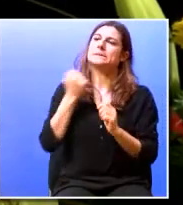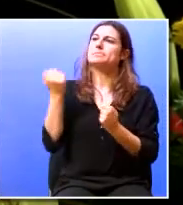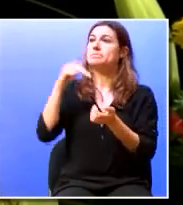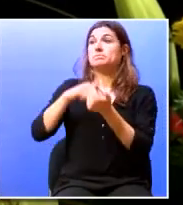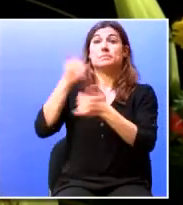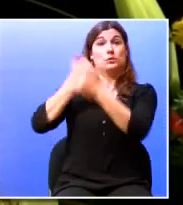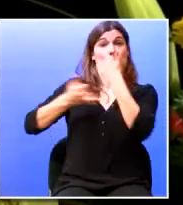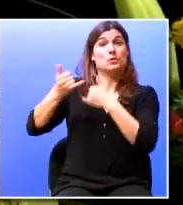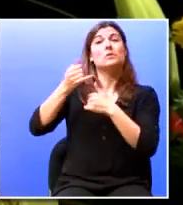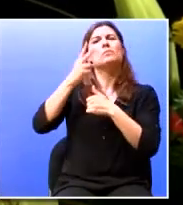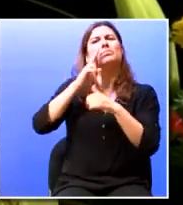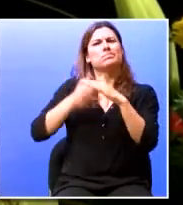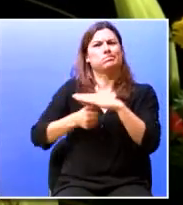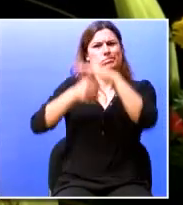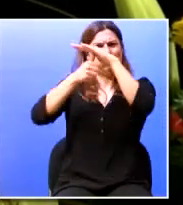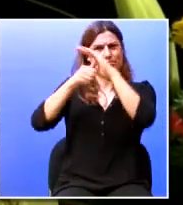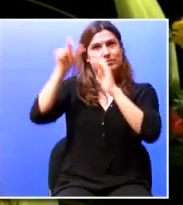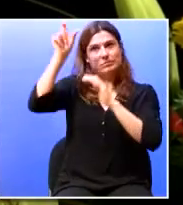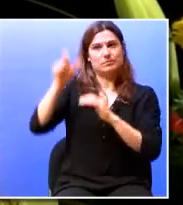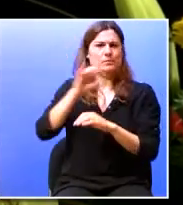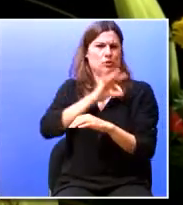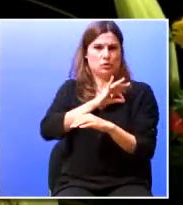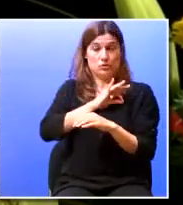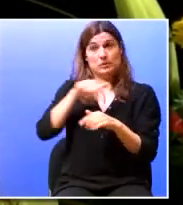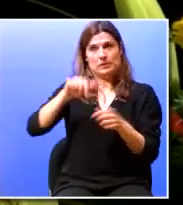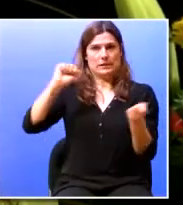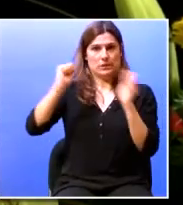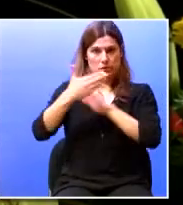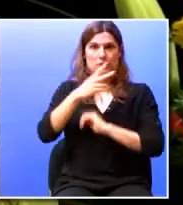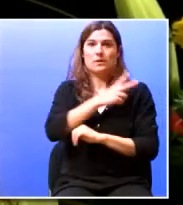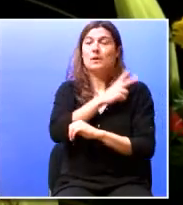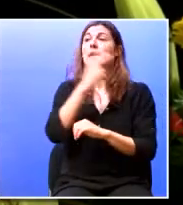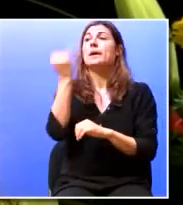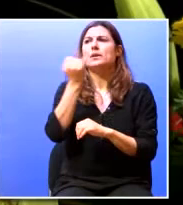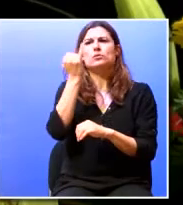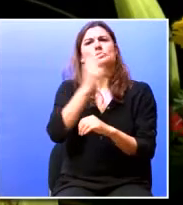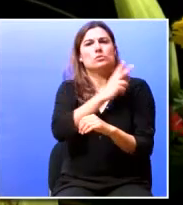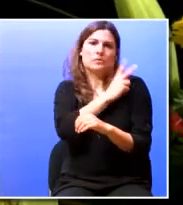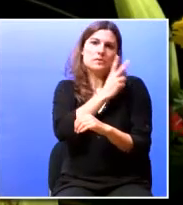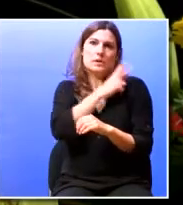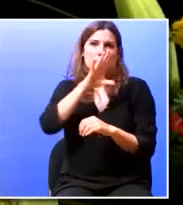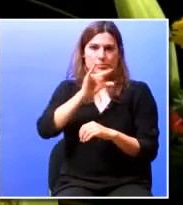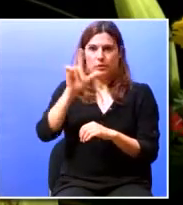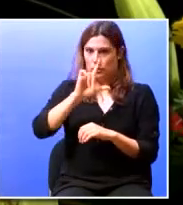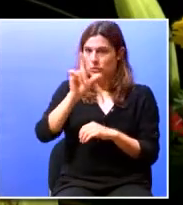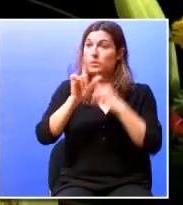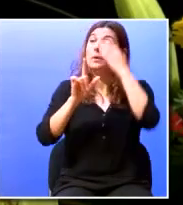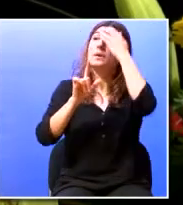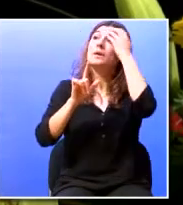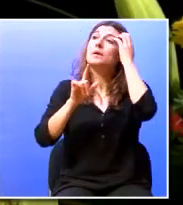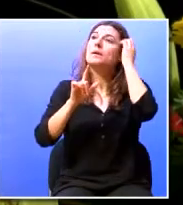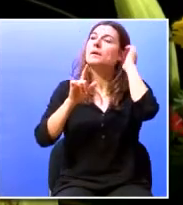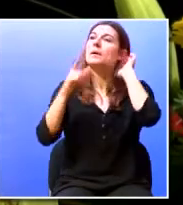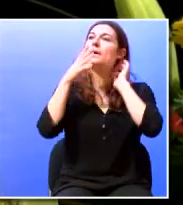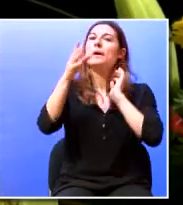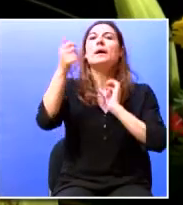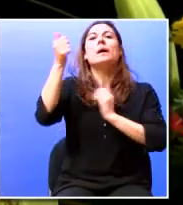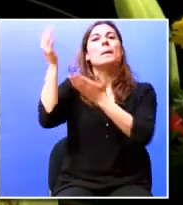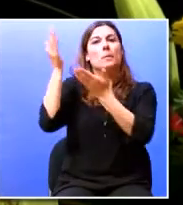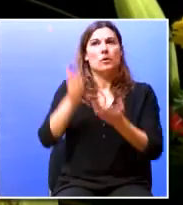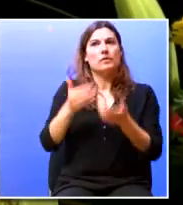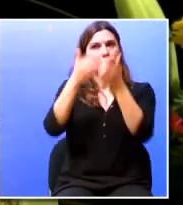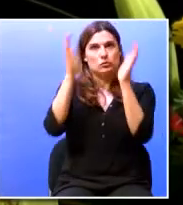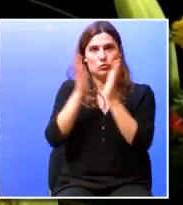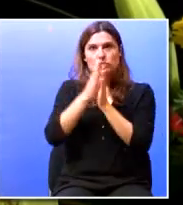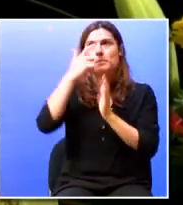substituição do senhor reitor do ISCTE, Instituto Universitário de Lisboa, dar as boas-vindas a